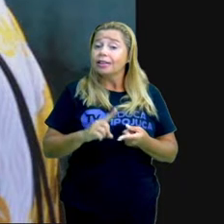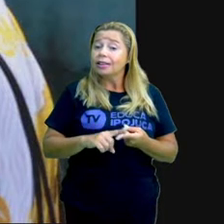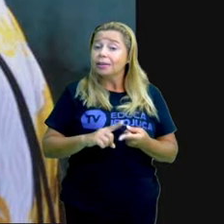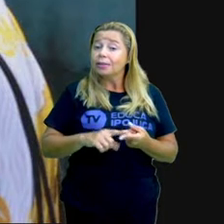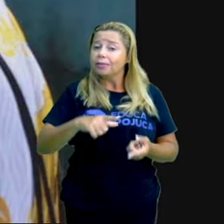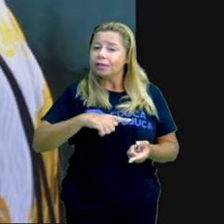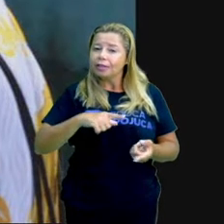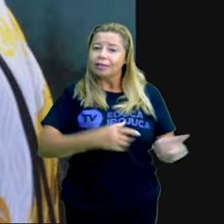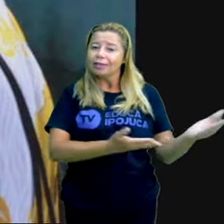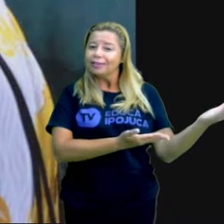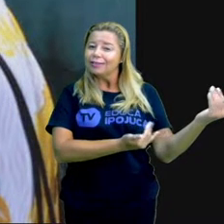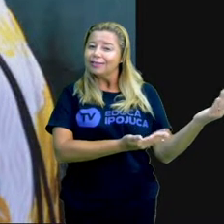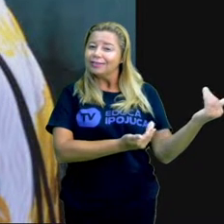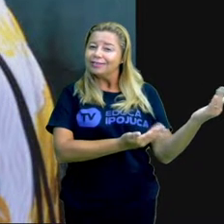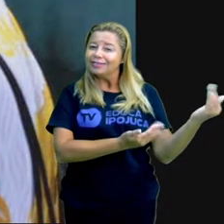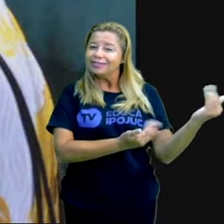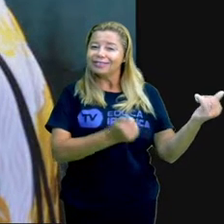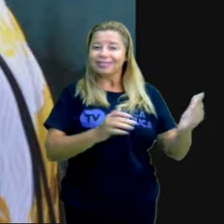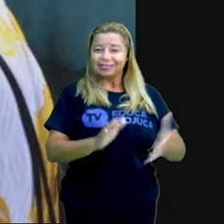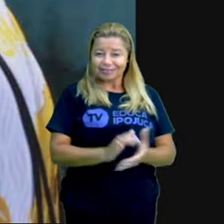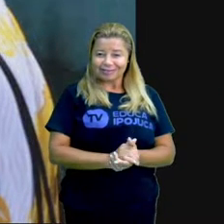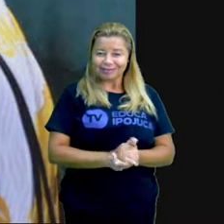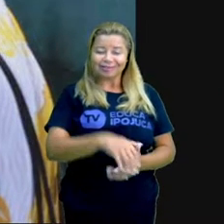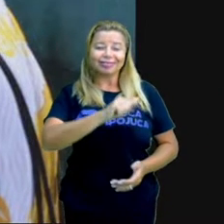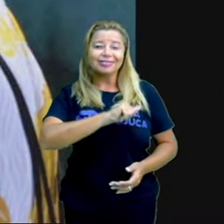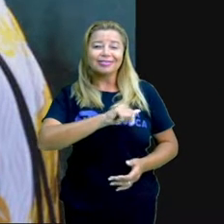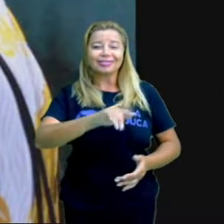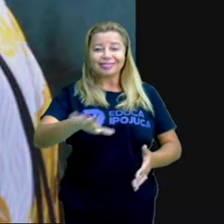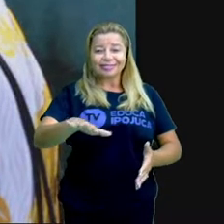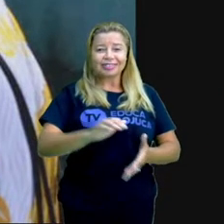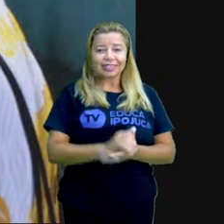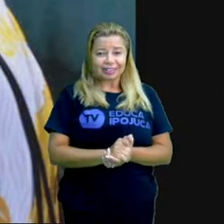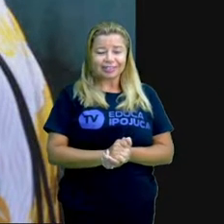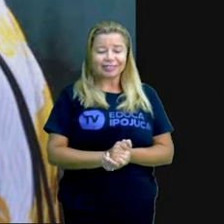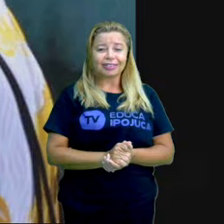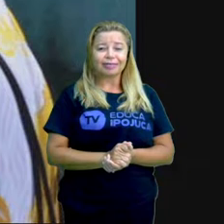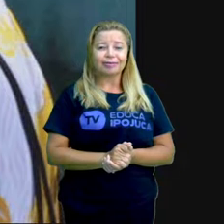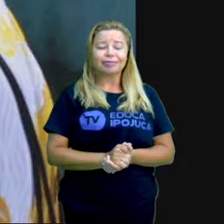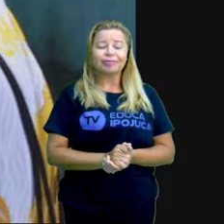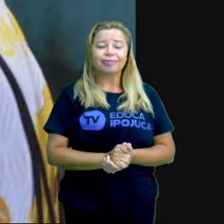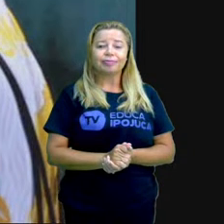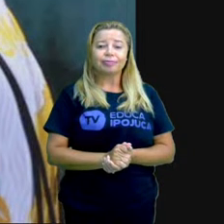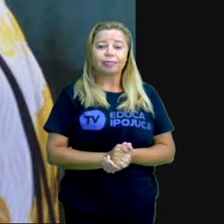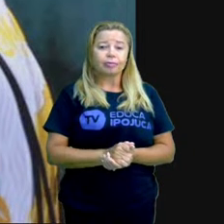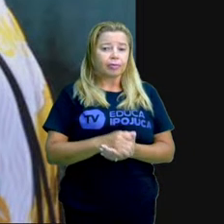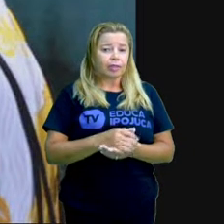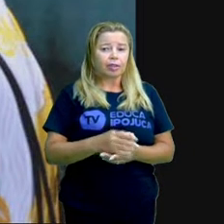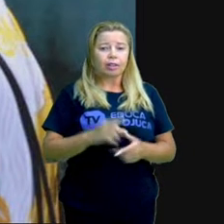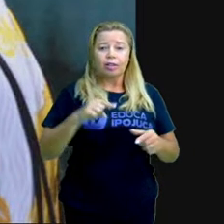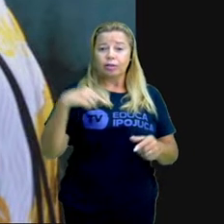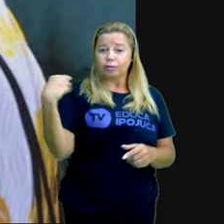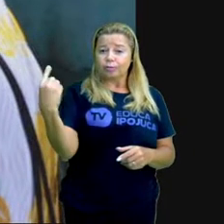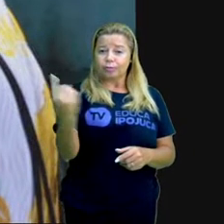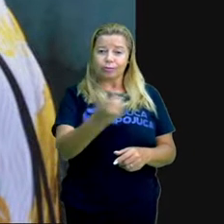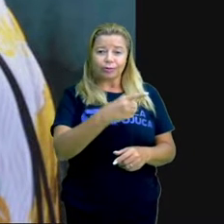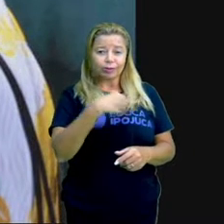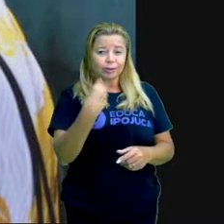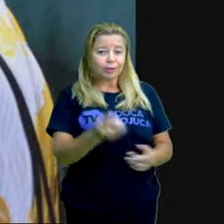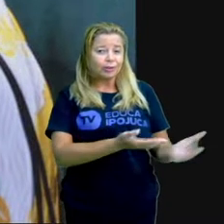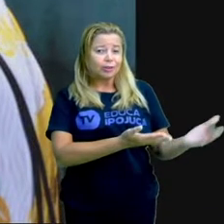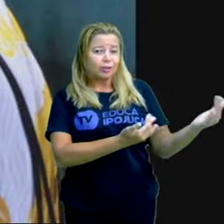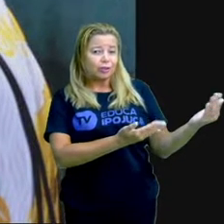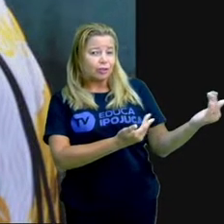juventude, a juventude ipojucana, não é verdade? Os nossos jovens, os nossos